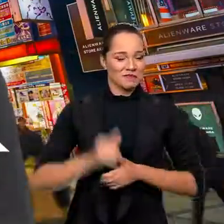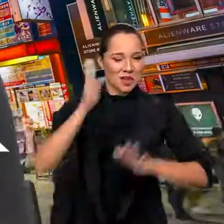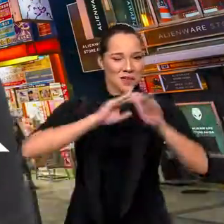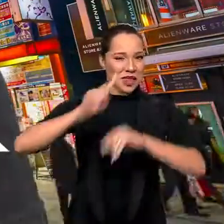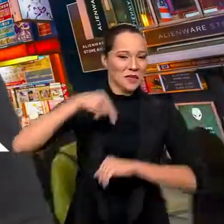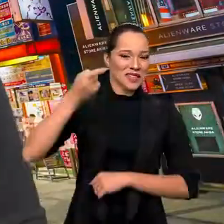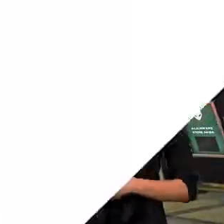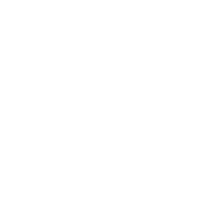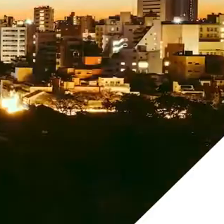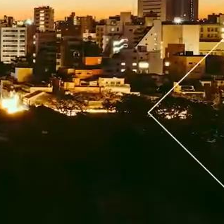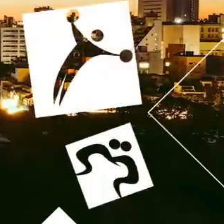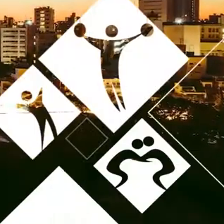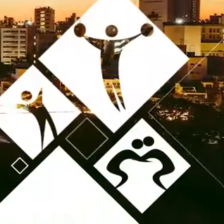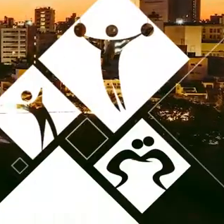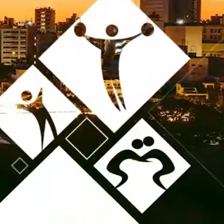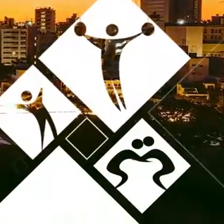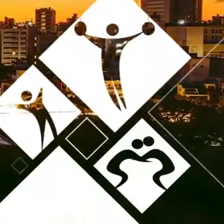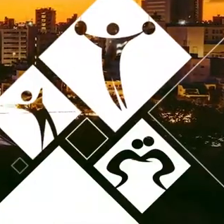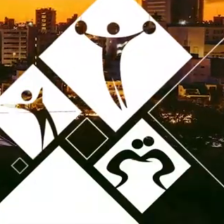Valeu e até a próxima.